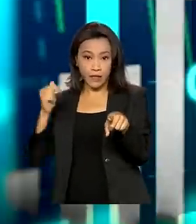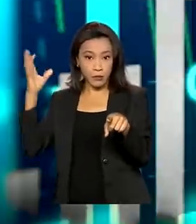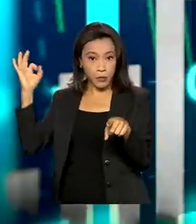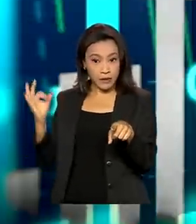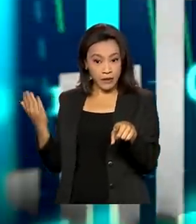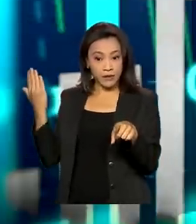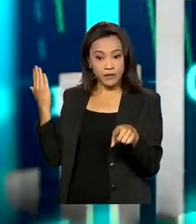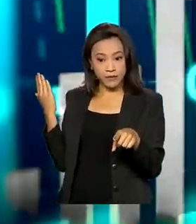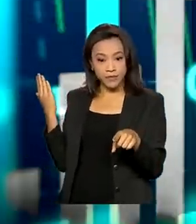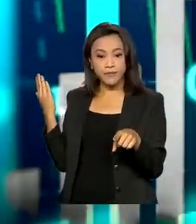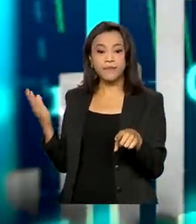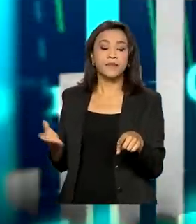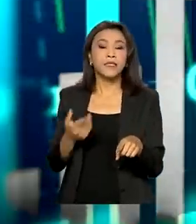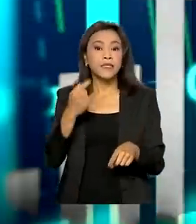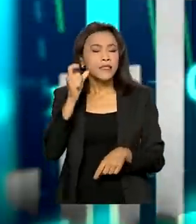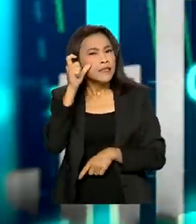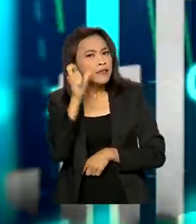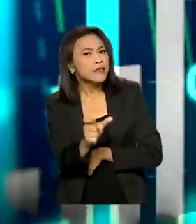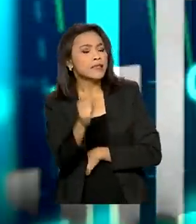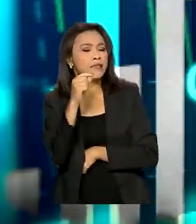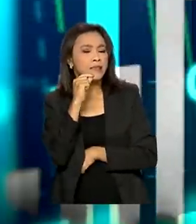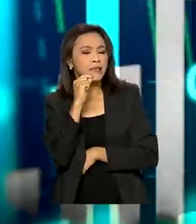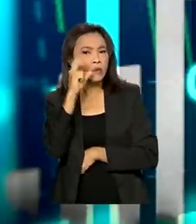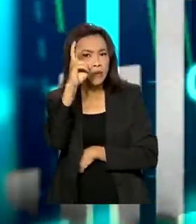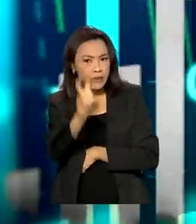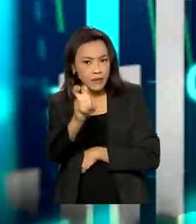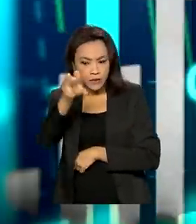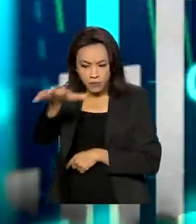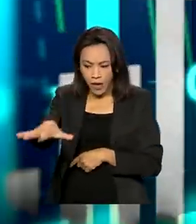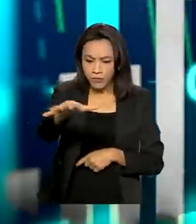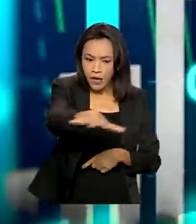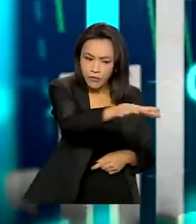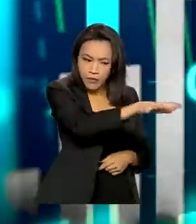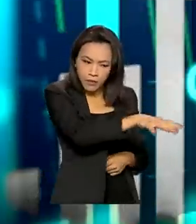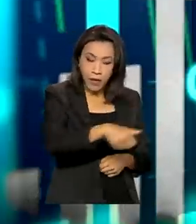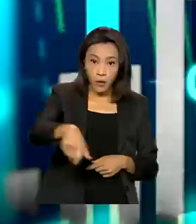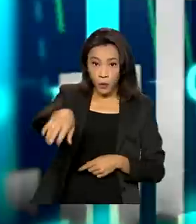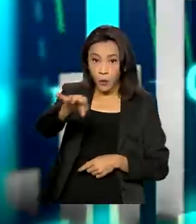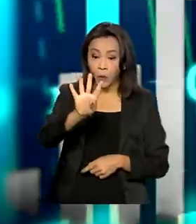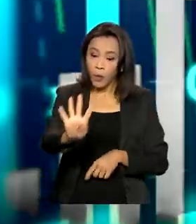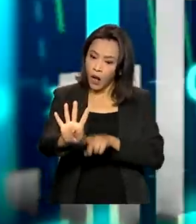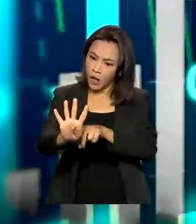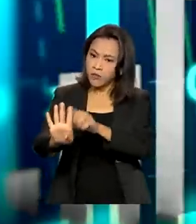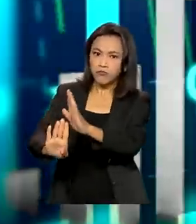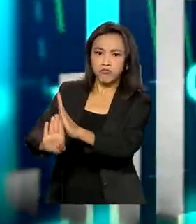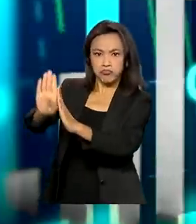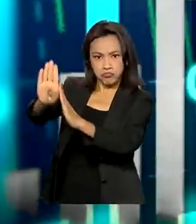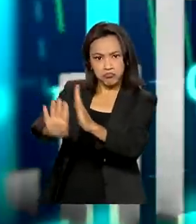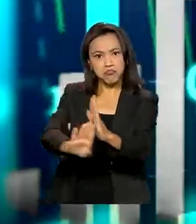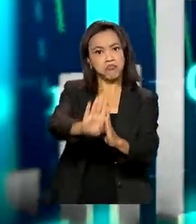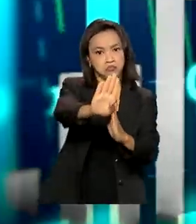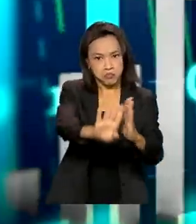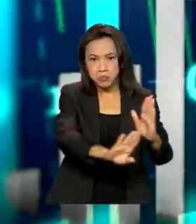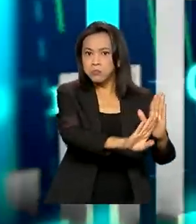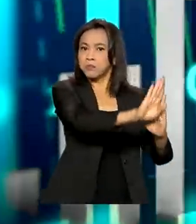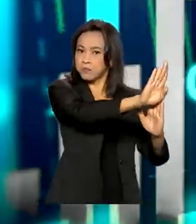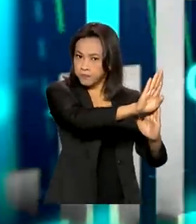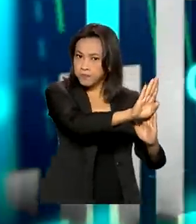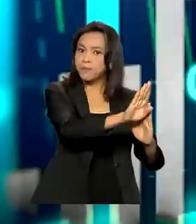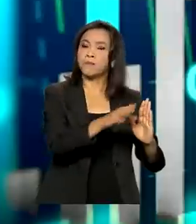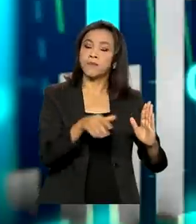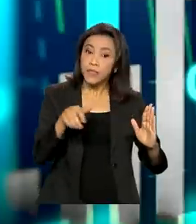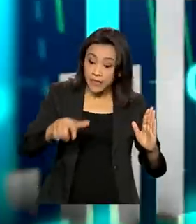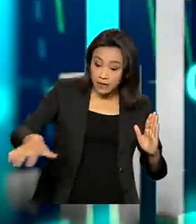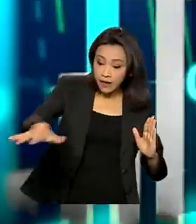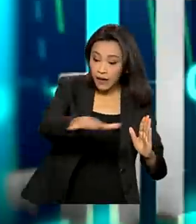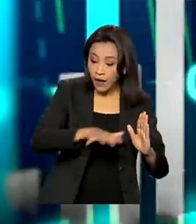relação a maio. E o interessante é que dos cinco setores pesquisados, quatro apresentaram crescimento. O que mostra que o crescimento do setor de